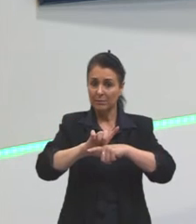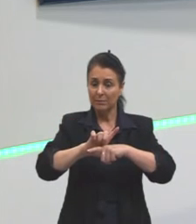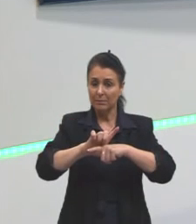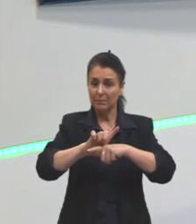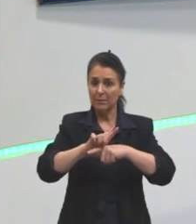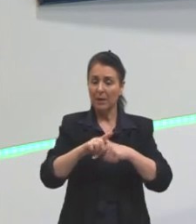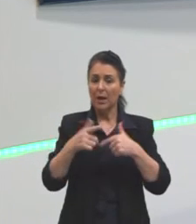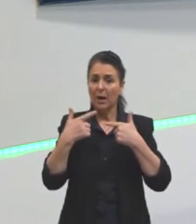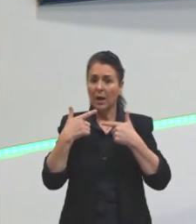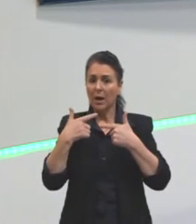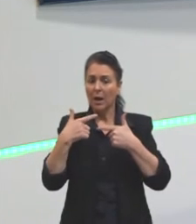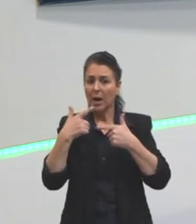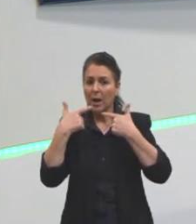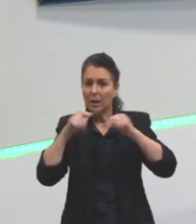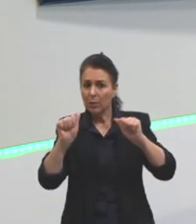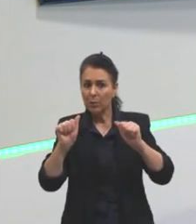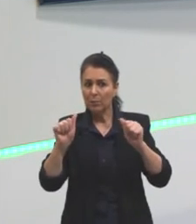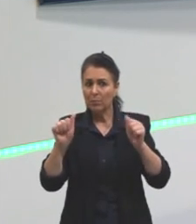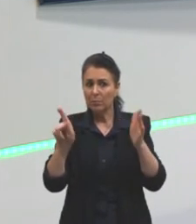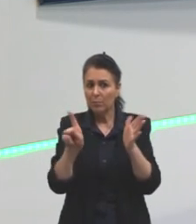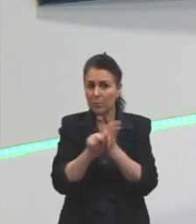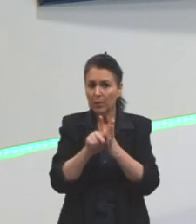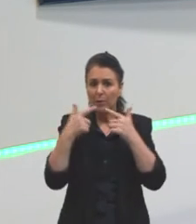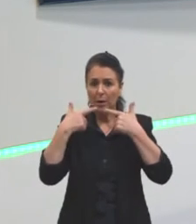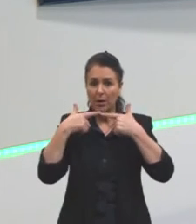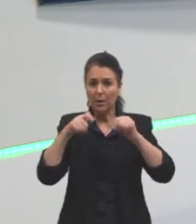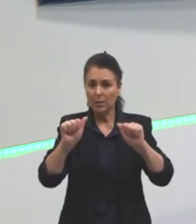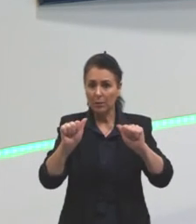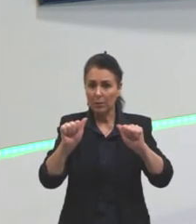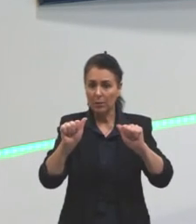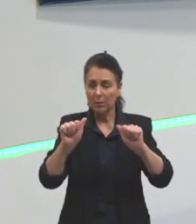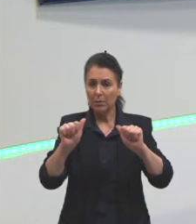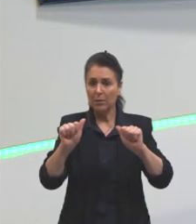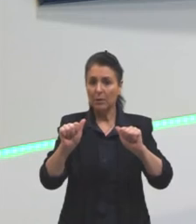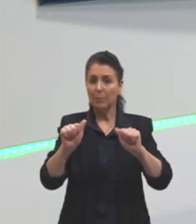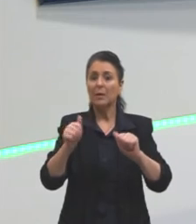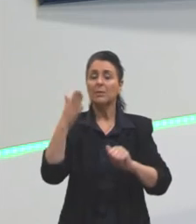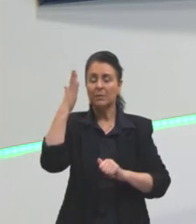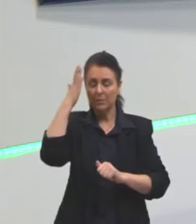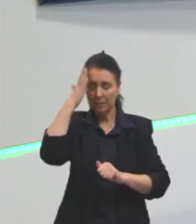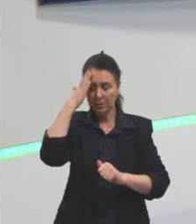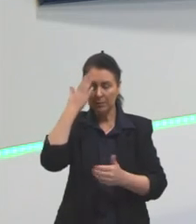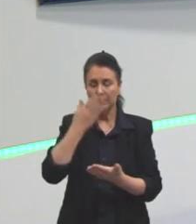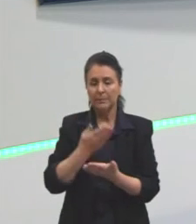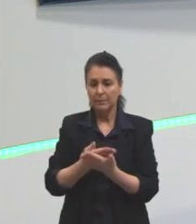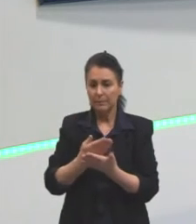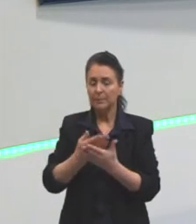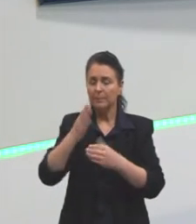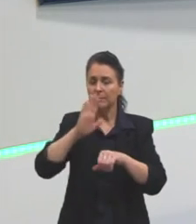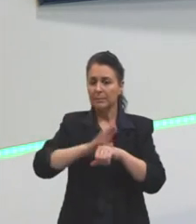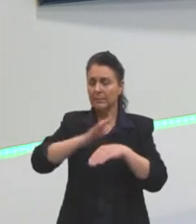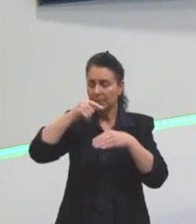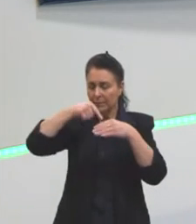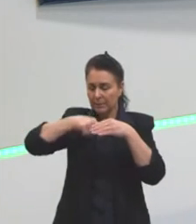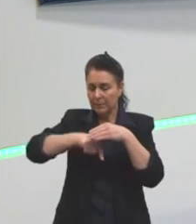Mas, na prática, a gente sabe que a gente precisa de um estudo mais aprofundado. E daí, o